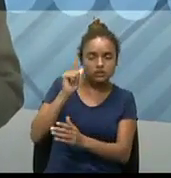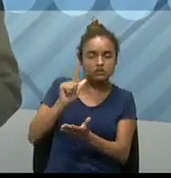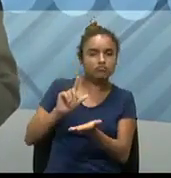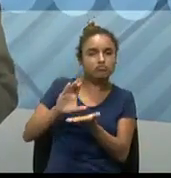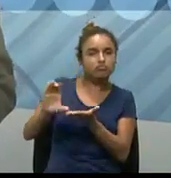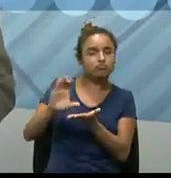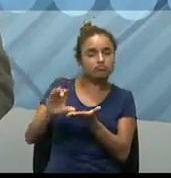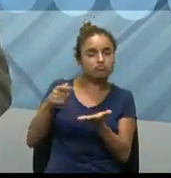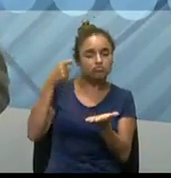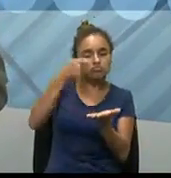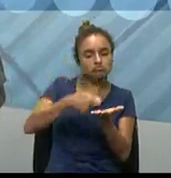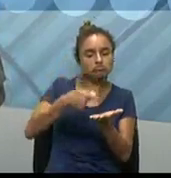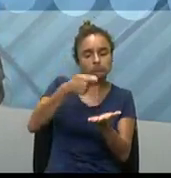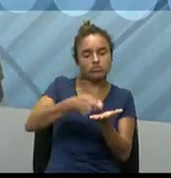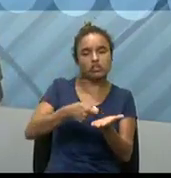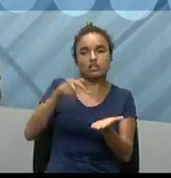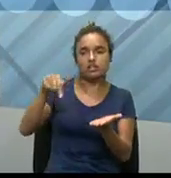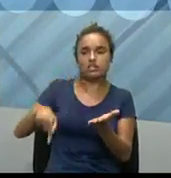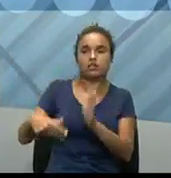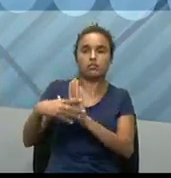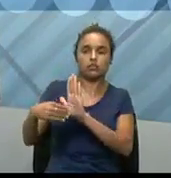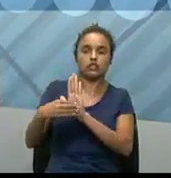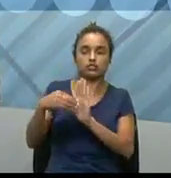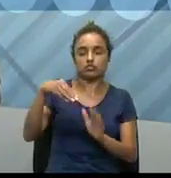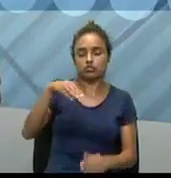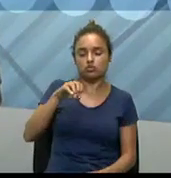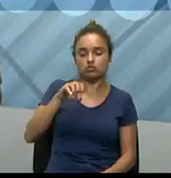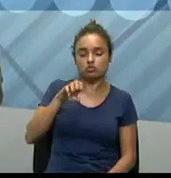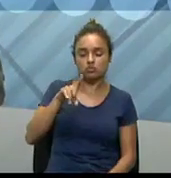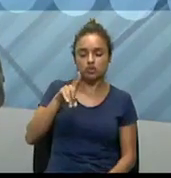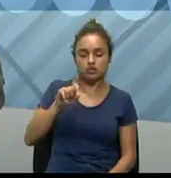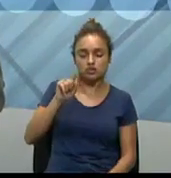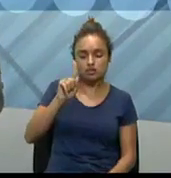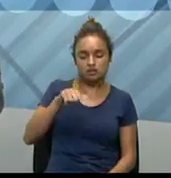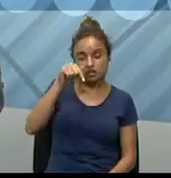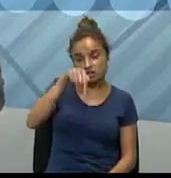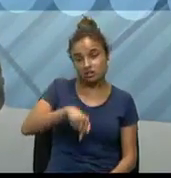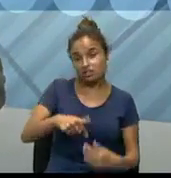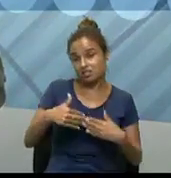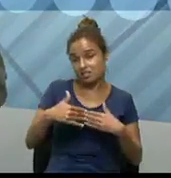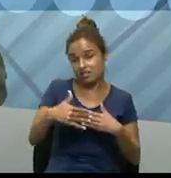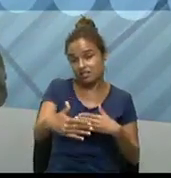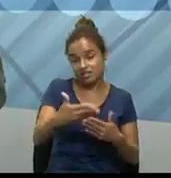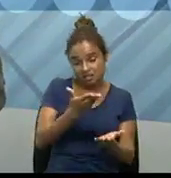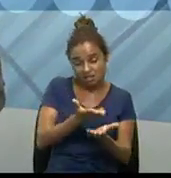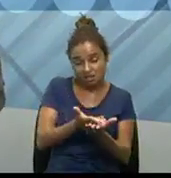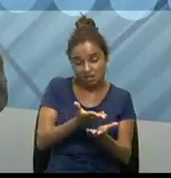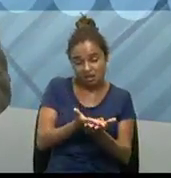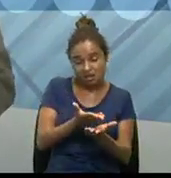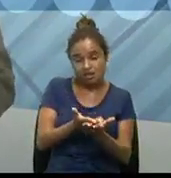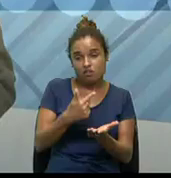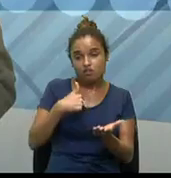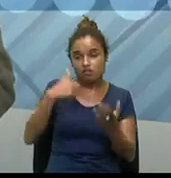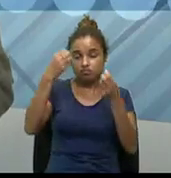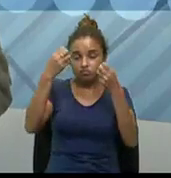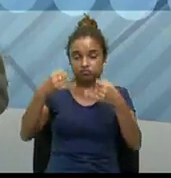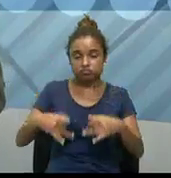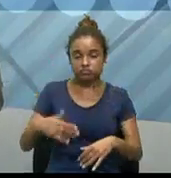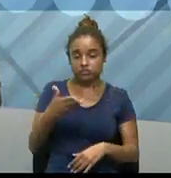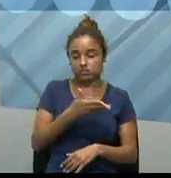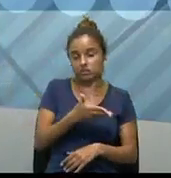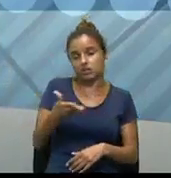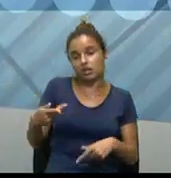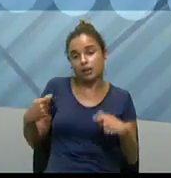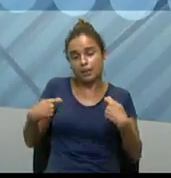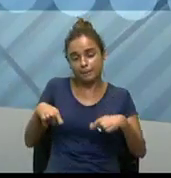por diante. Então, durante a aula, eu vou explicando para vocês, hoje a situação não é dessa maneira, a gente